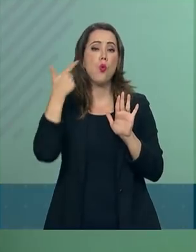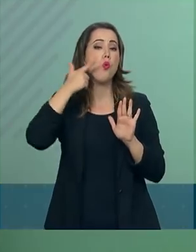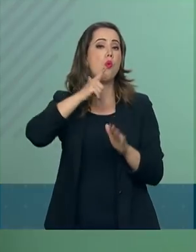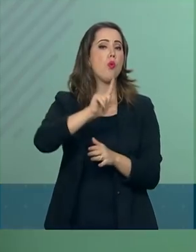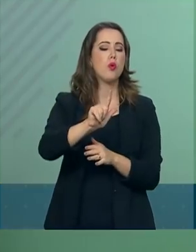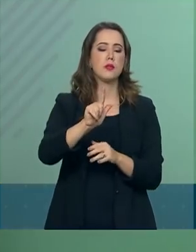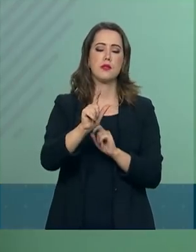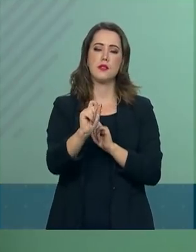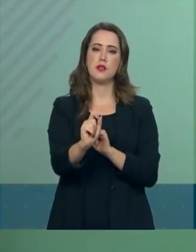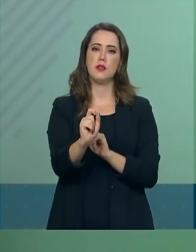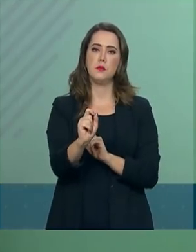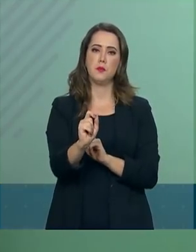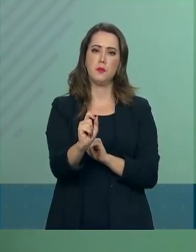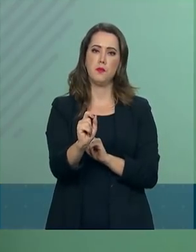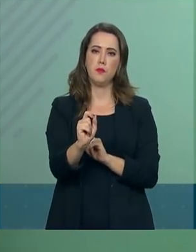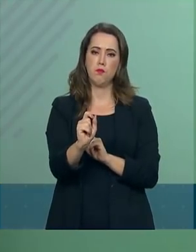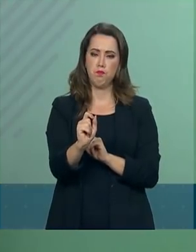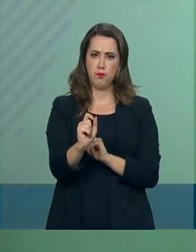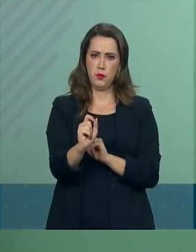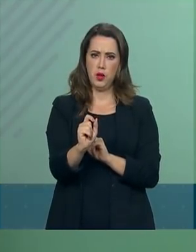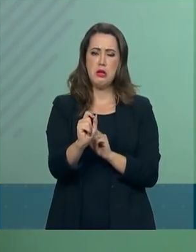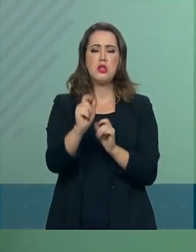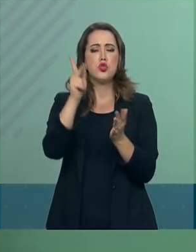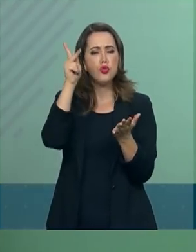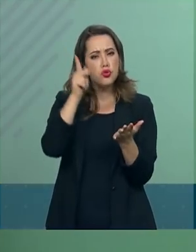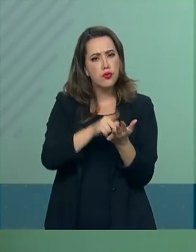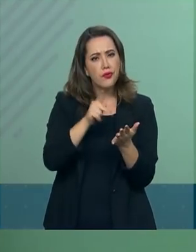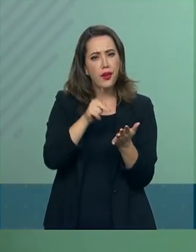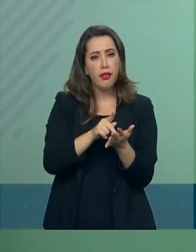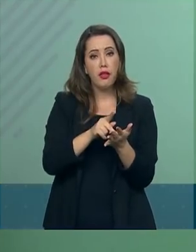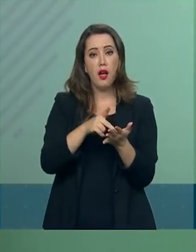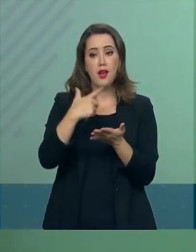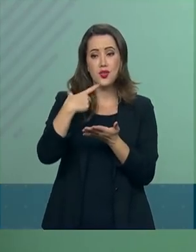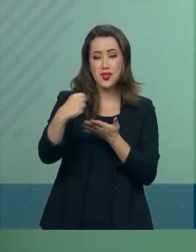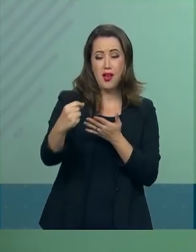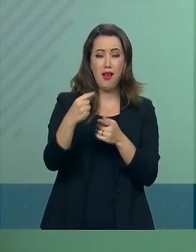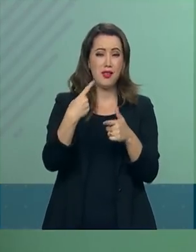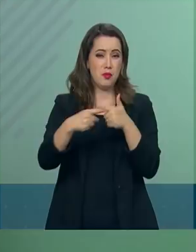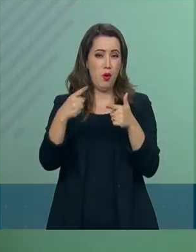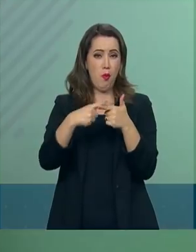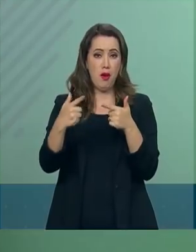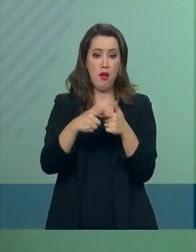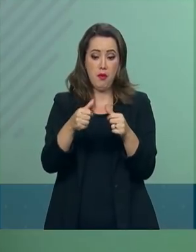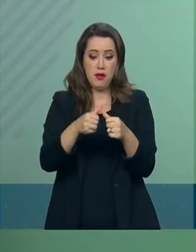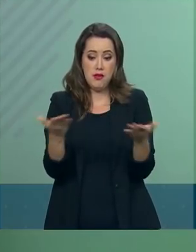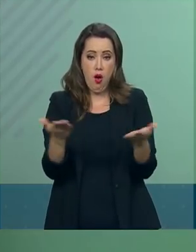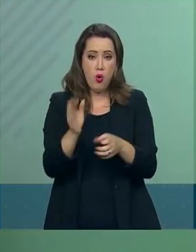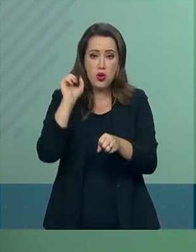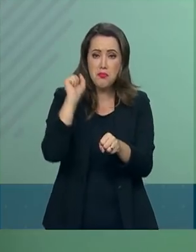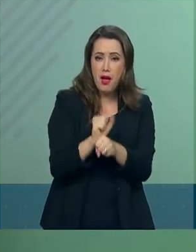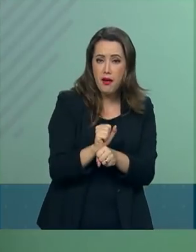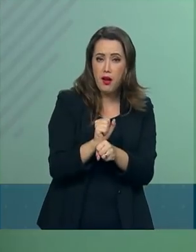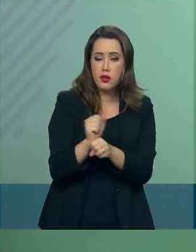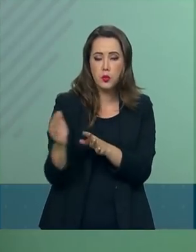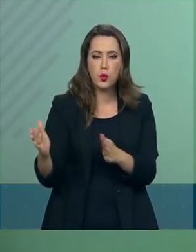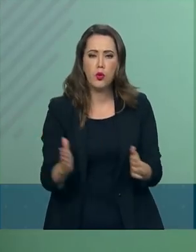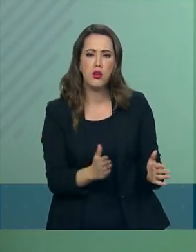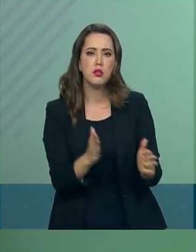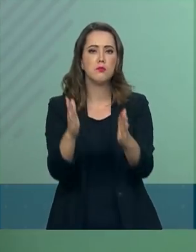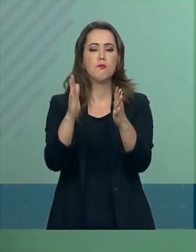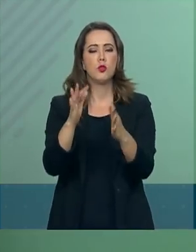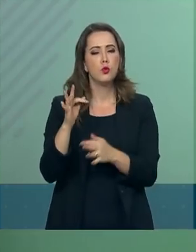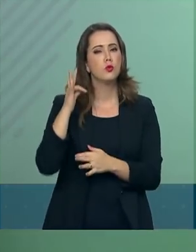abro aspas, realmente dessa estagnação que se encontra rumo à tão esperada